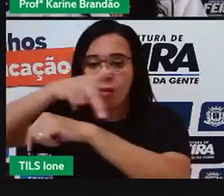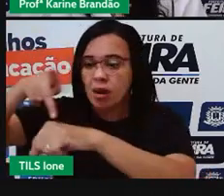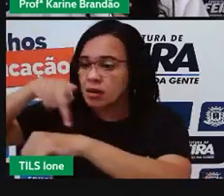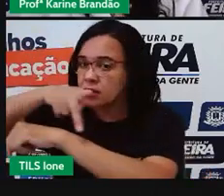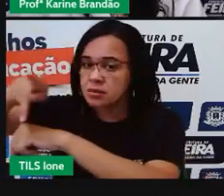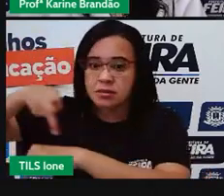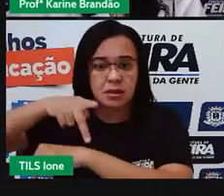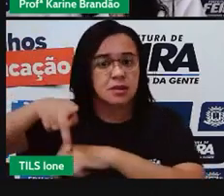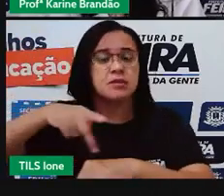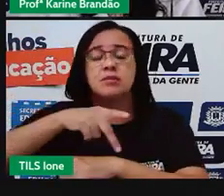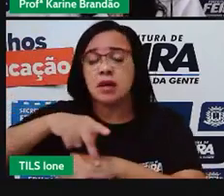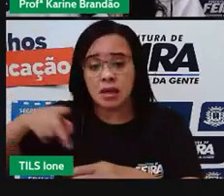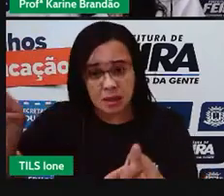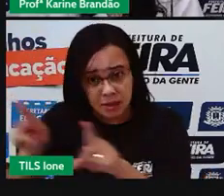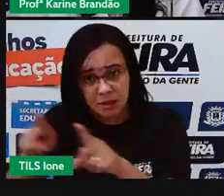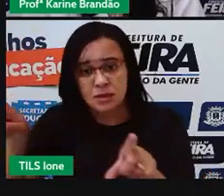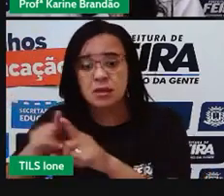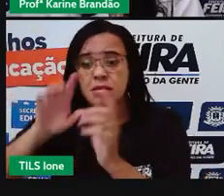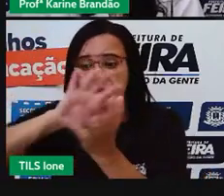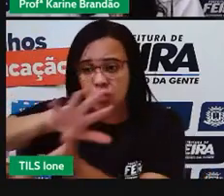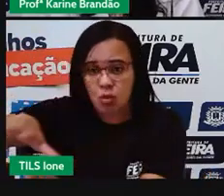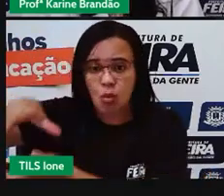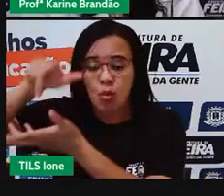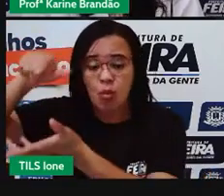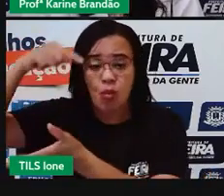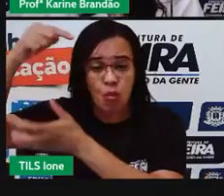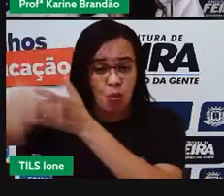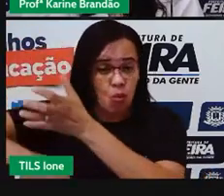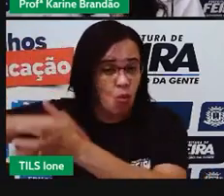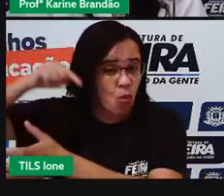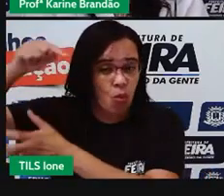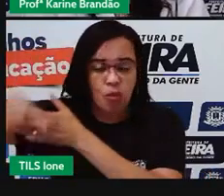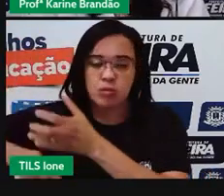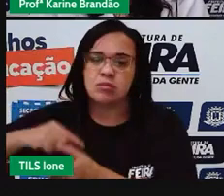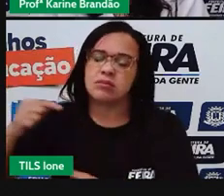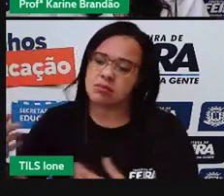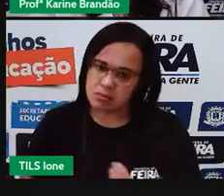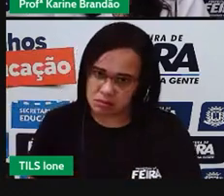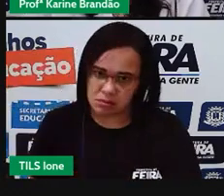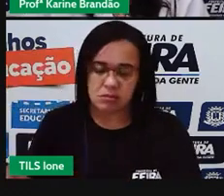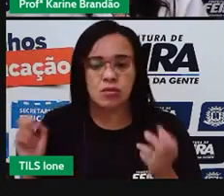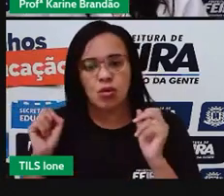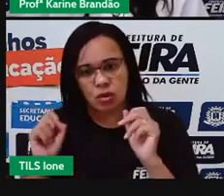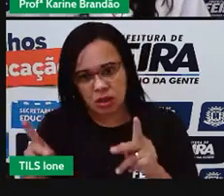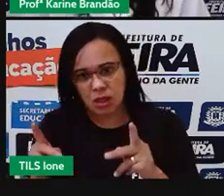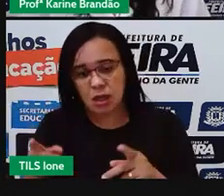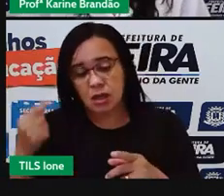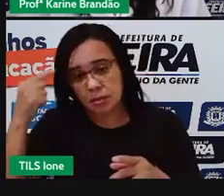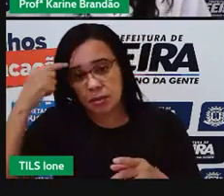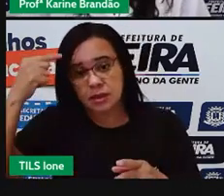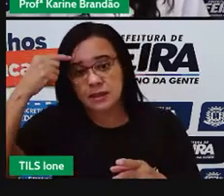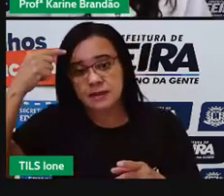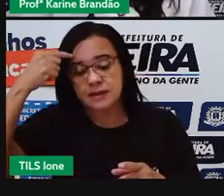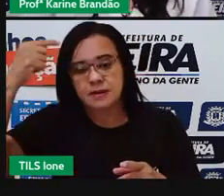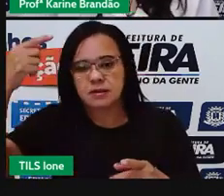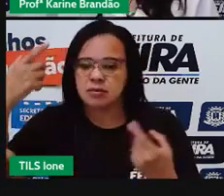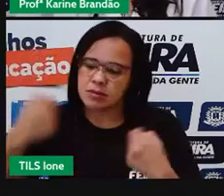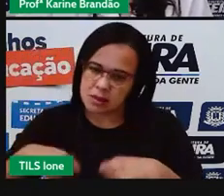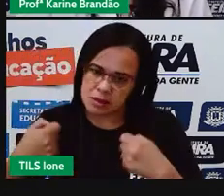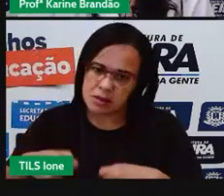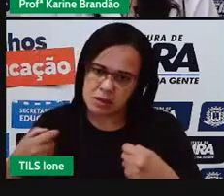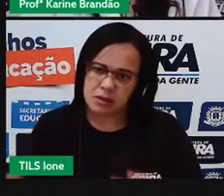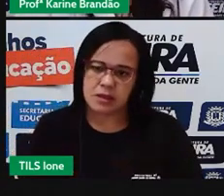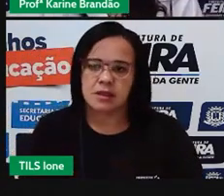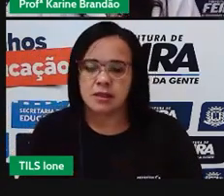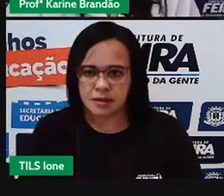E do mundo em que a gente vive, do nosso planeta. Certo? E aí, então, a pegada